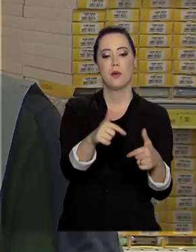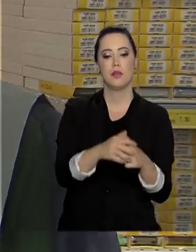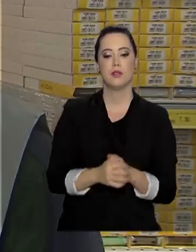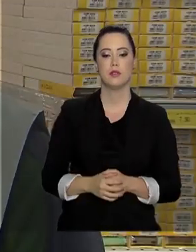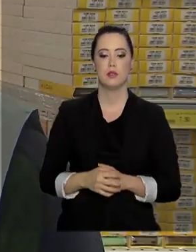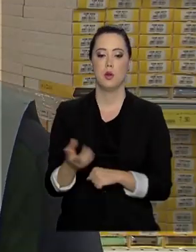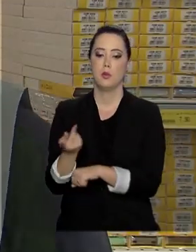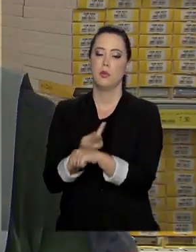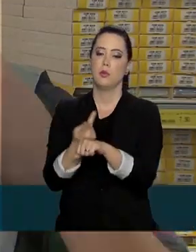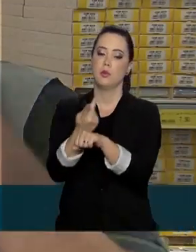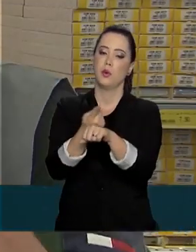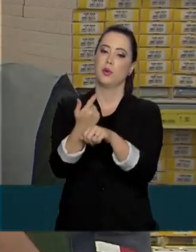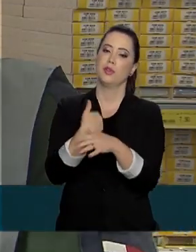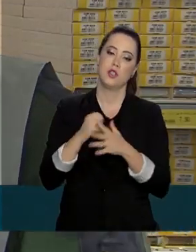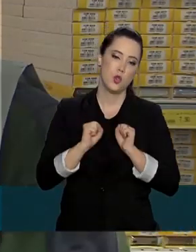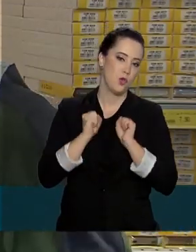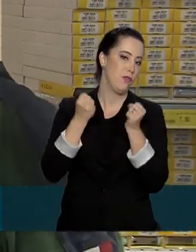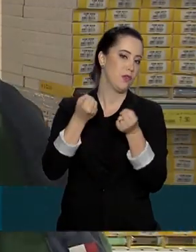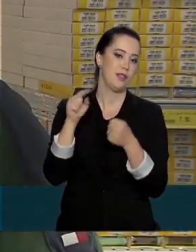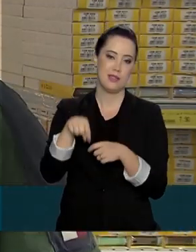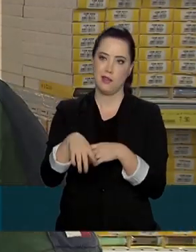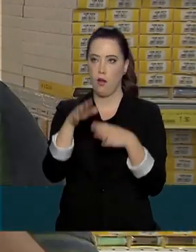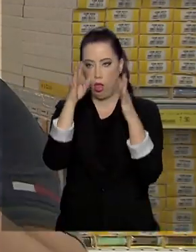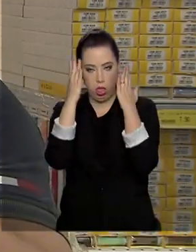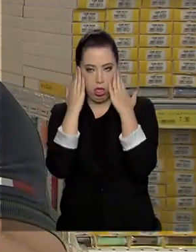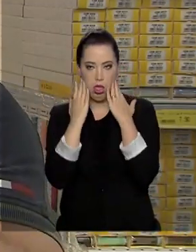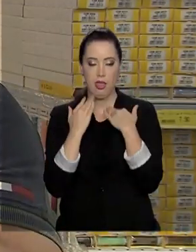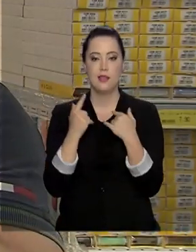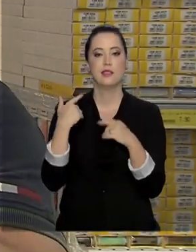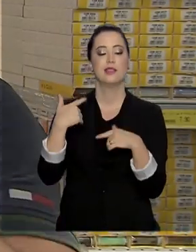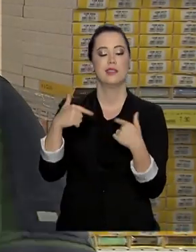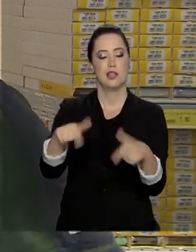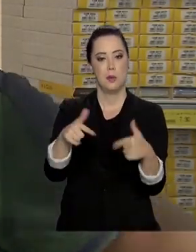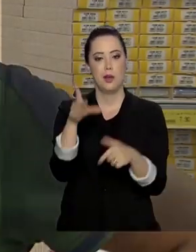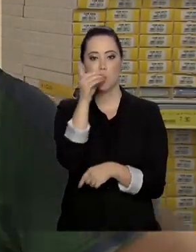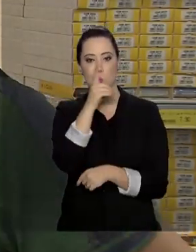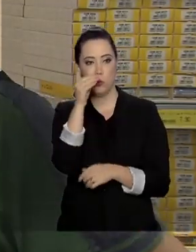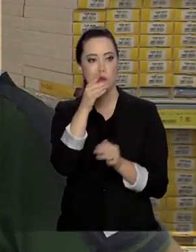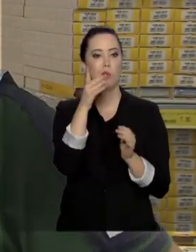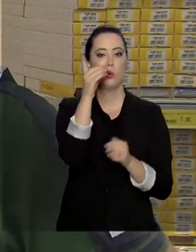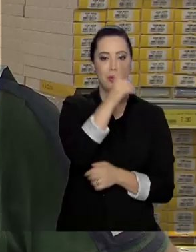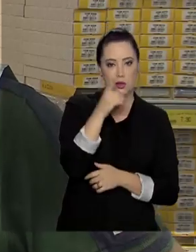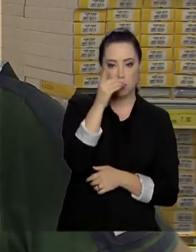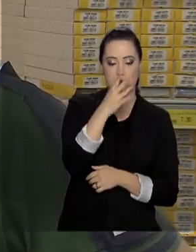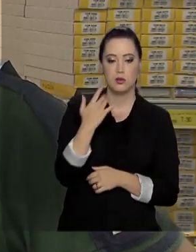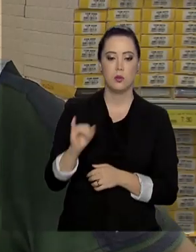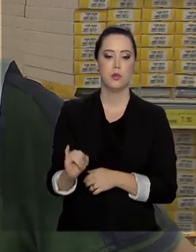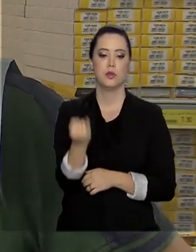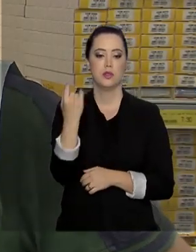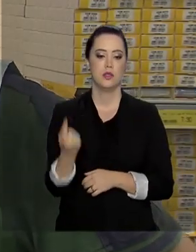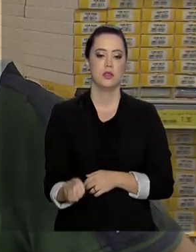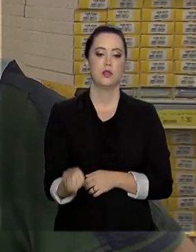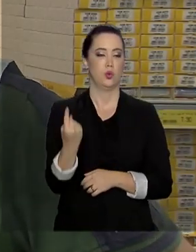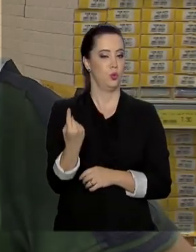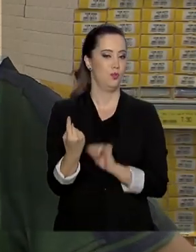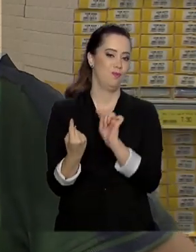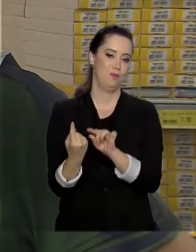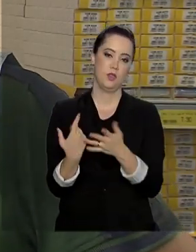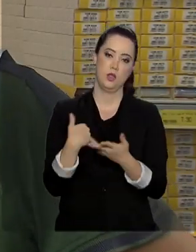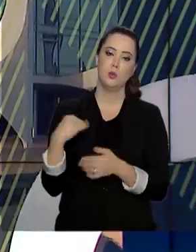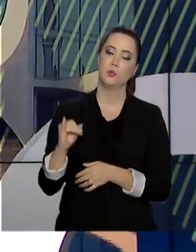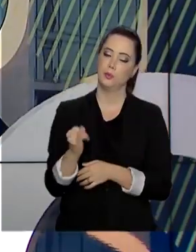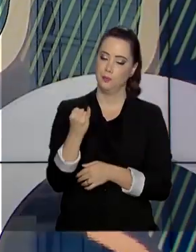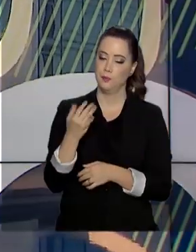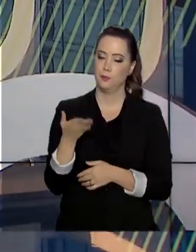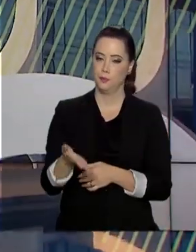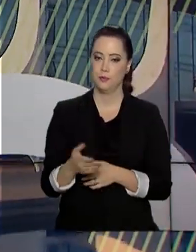procurei ser efetivado do Dando o Meu Melhor, suando, trabalhando de domingo a domingo. E é uma oportunidade única, né? Eu estou procurando aproveitar da melhor forma possível.